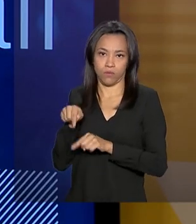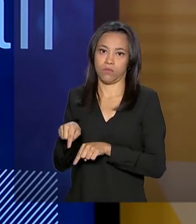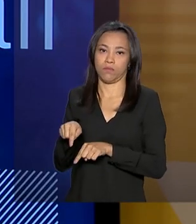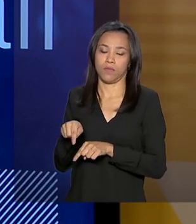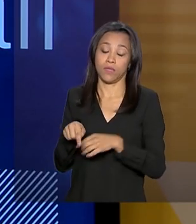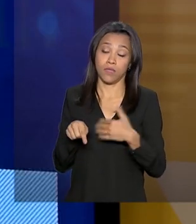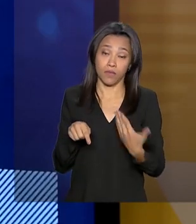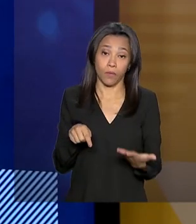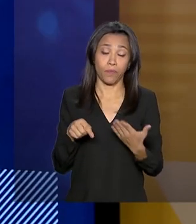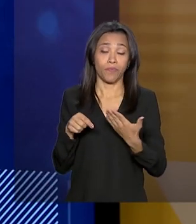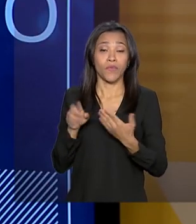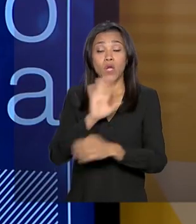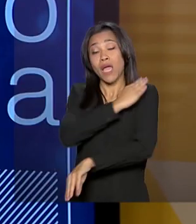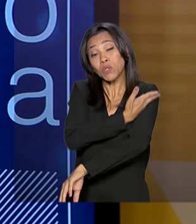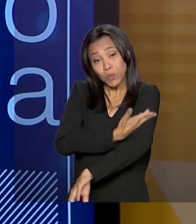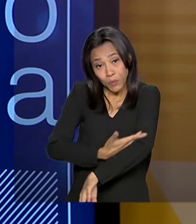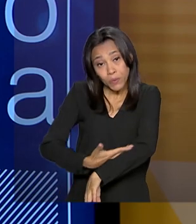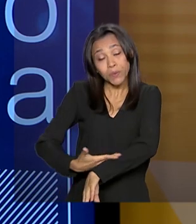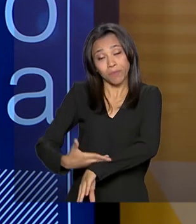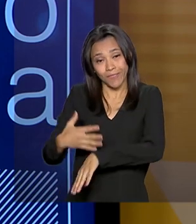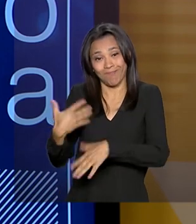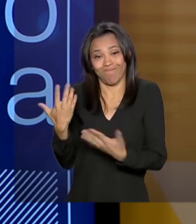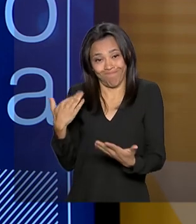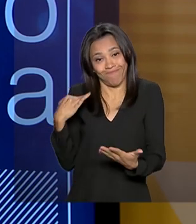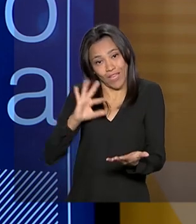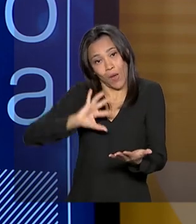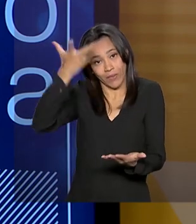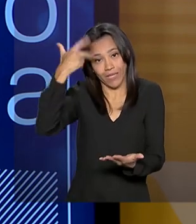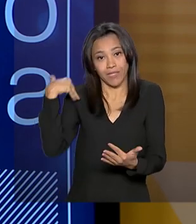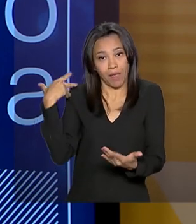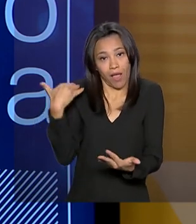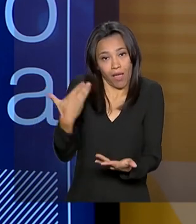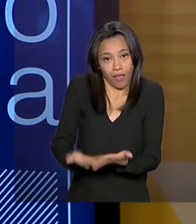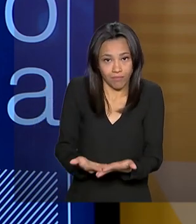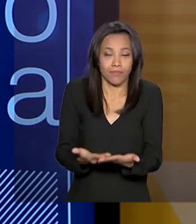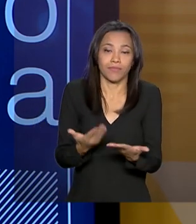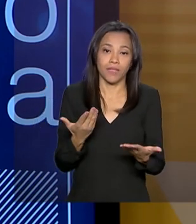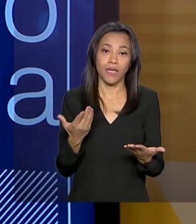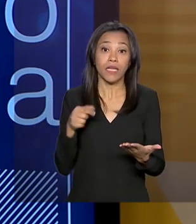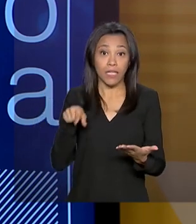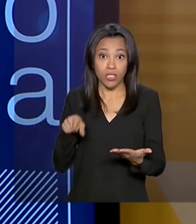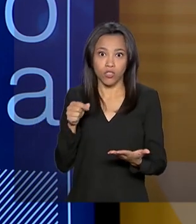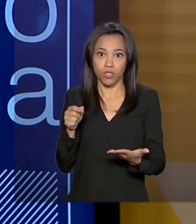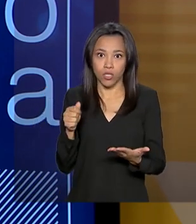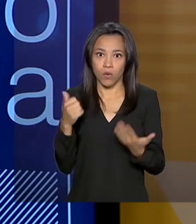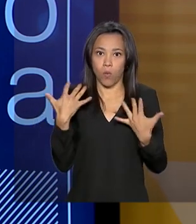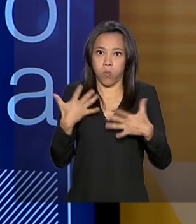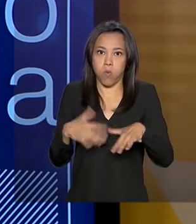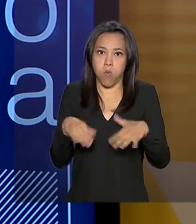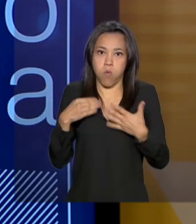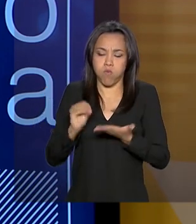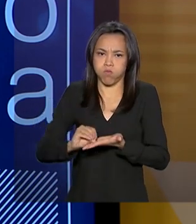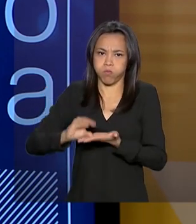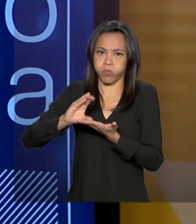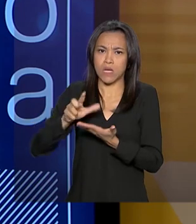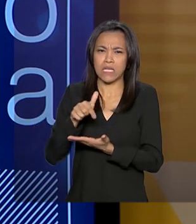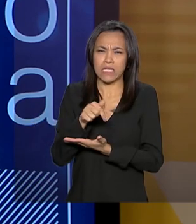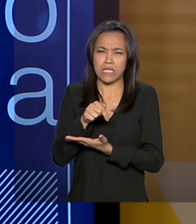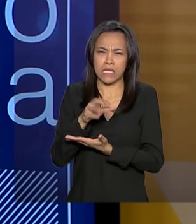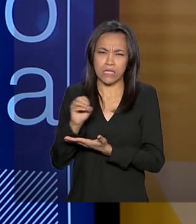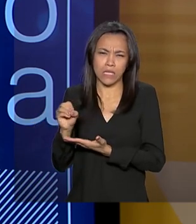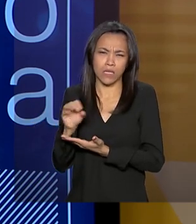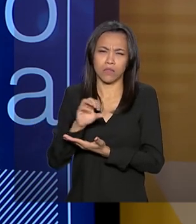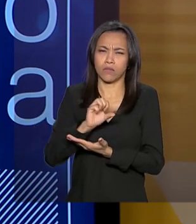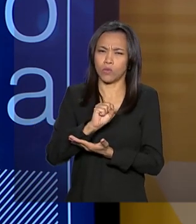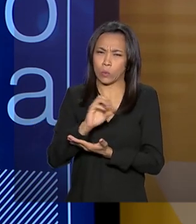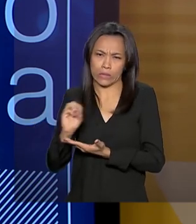Bom, tradicionalmente, o que se viu é que esse dinheiro, que era um valor substancial, na média 700, 800 milhões